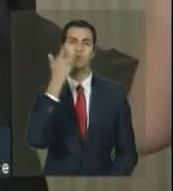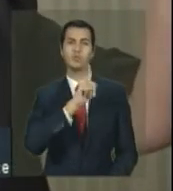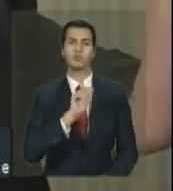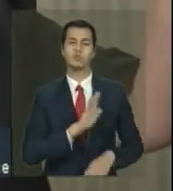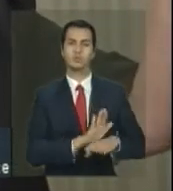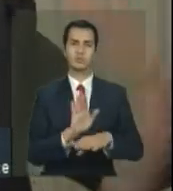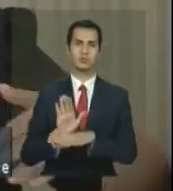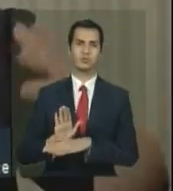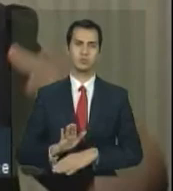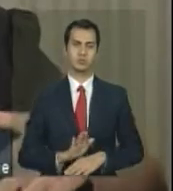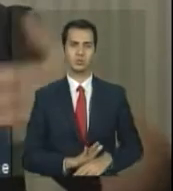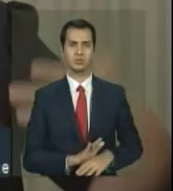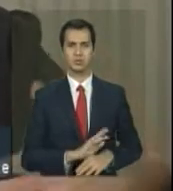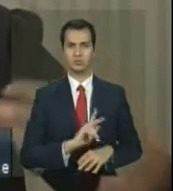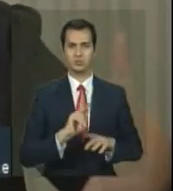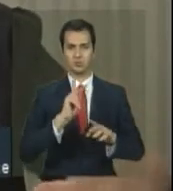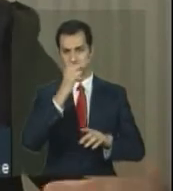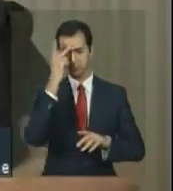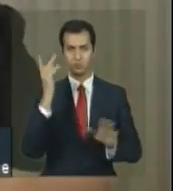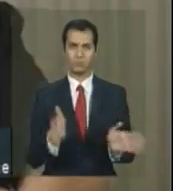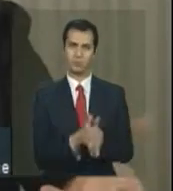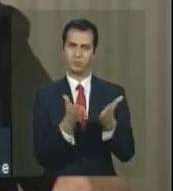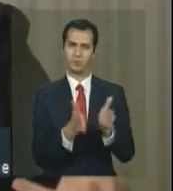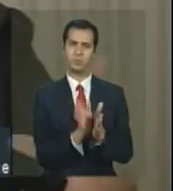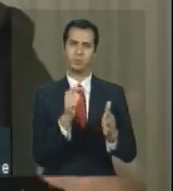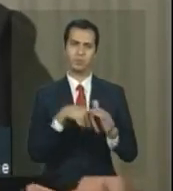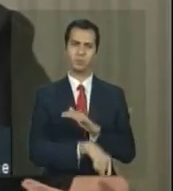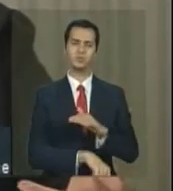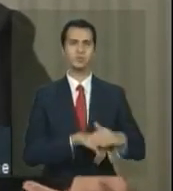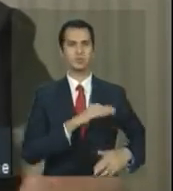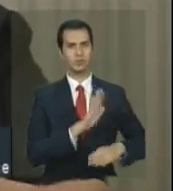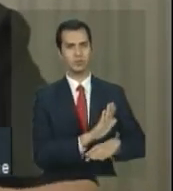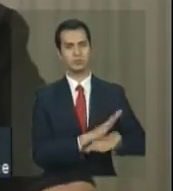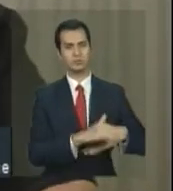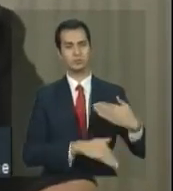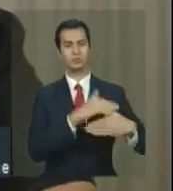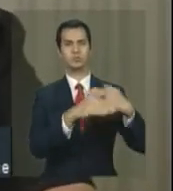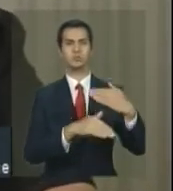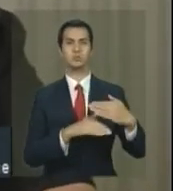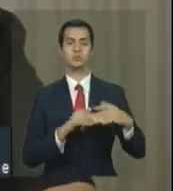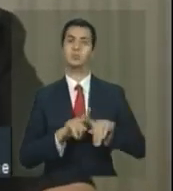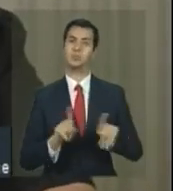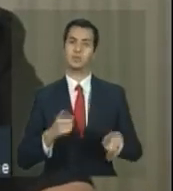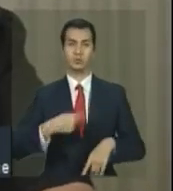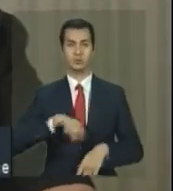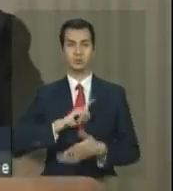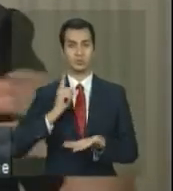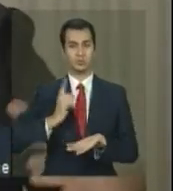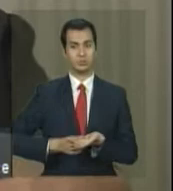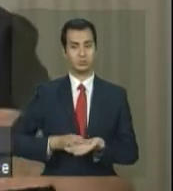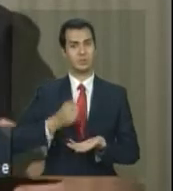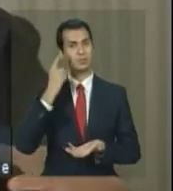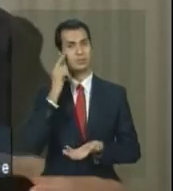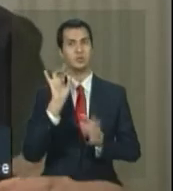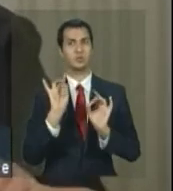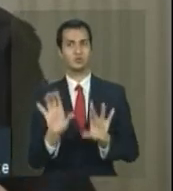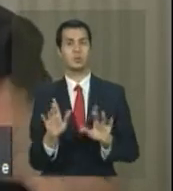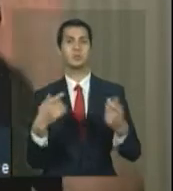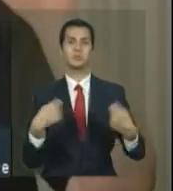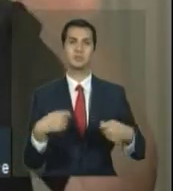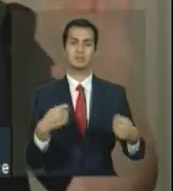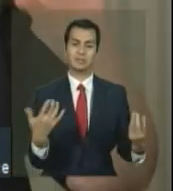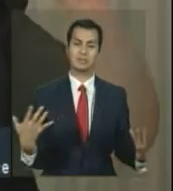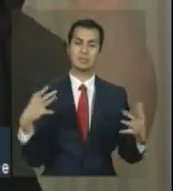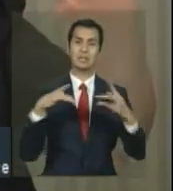situação de extrema pobreza, afora todo o nosso compromisso, que não é somente tirar as pessoas da pobreza do ponto de vista da renda, aí é integrar os outros